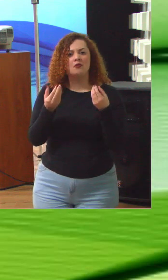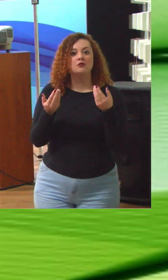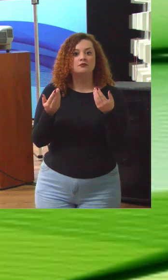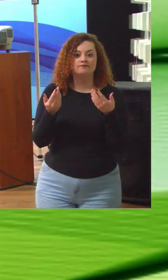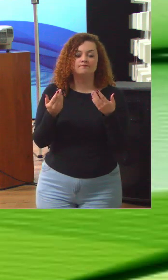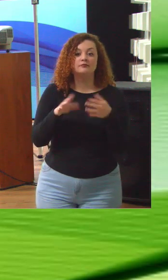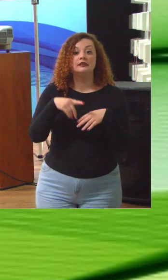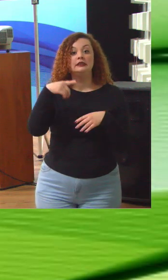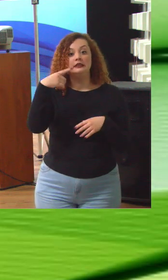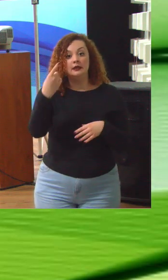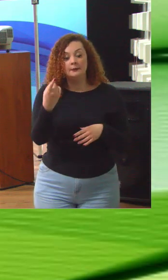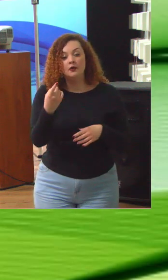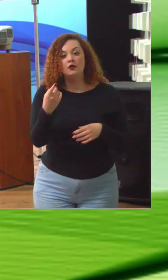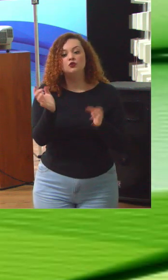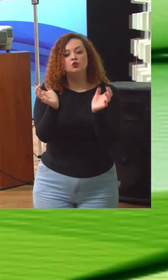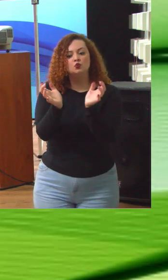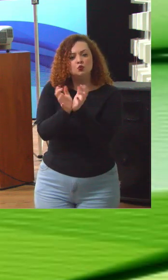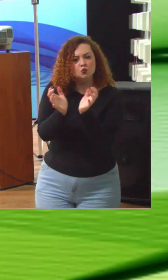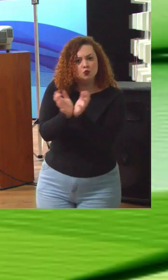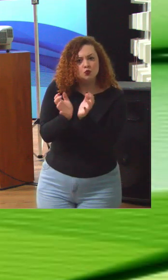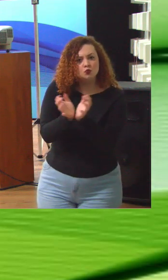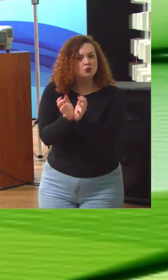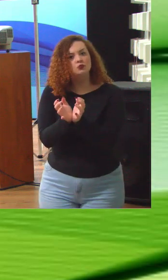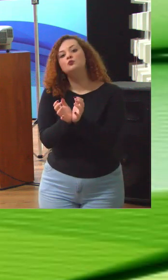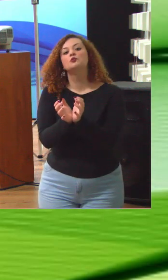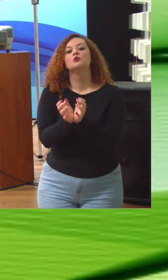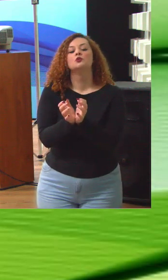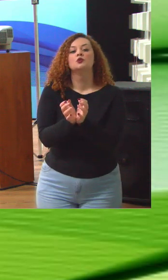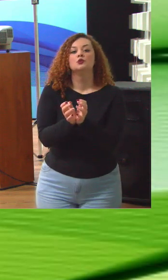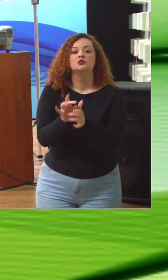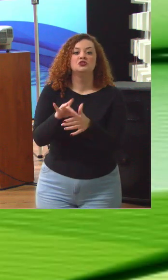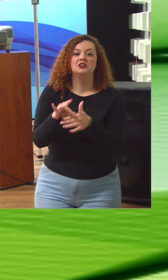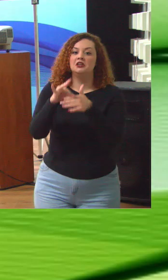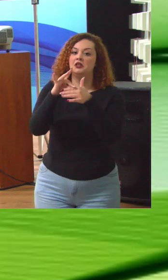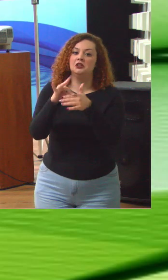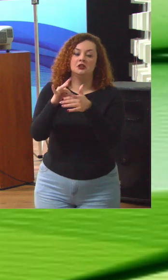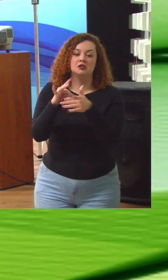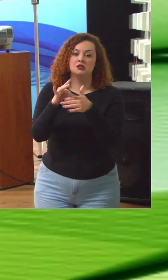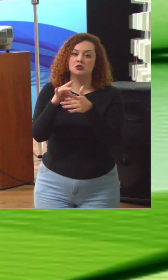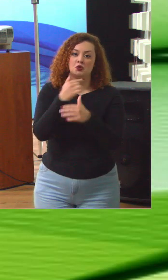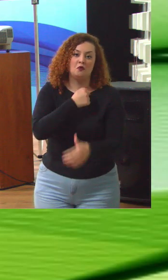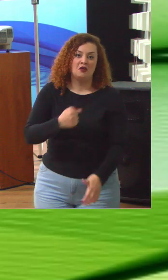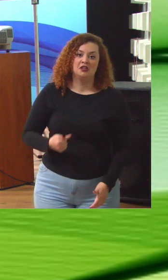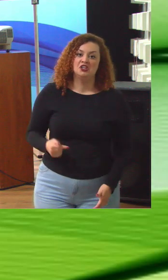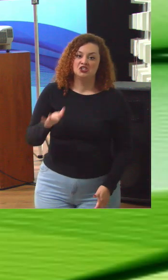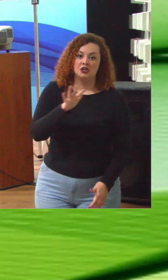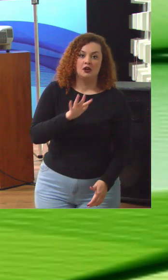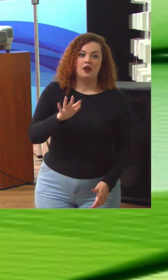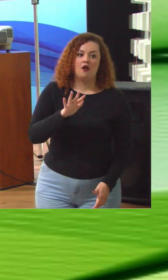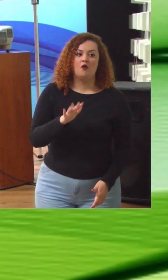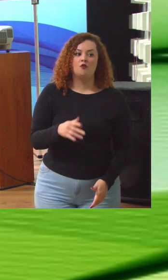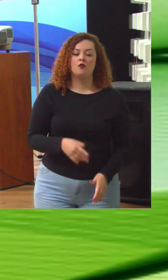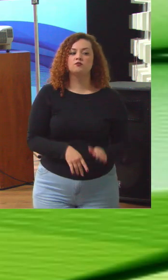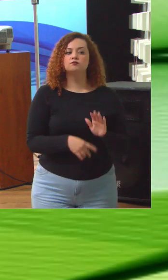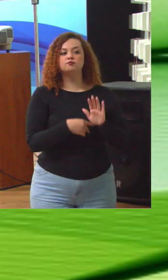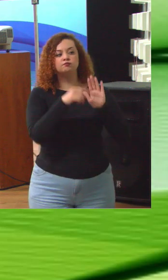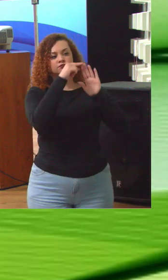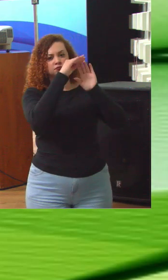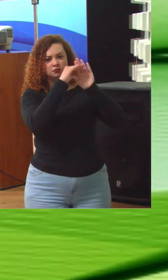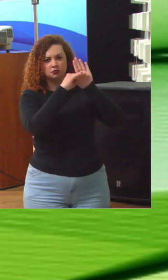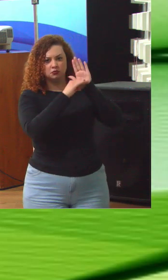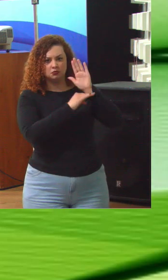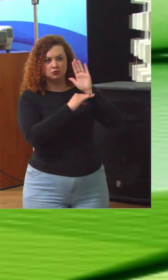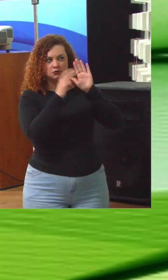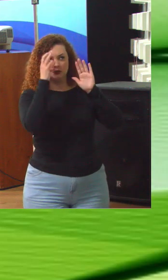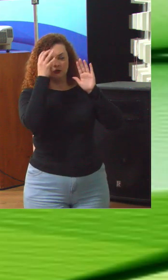Depois, esse grupo de dirigentes ou de atores governantes vão definir as diretrizes, para onde é que essa organização